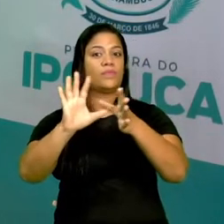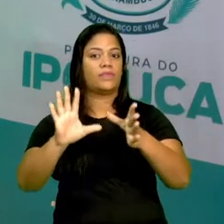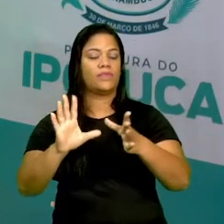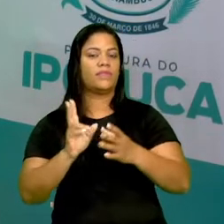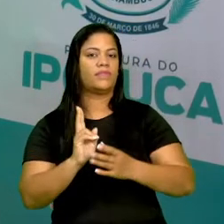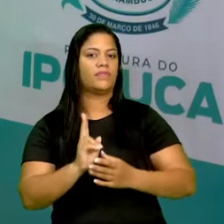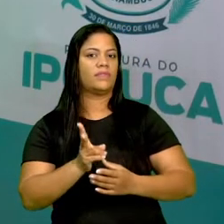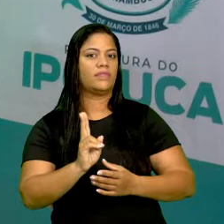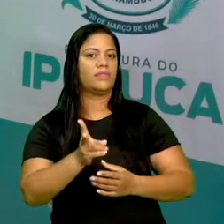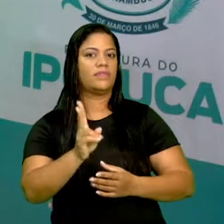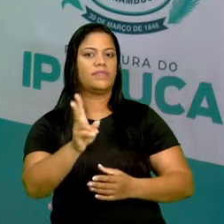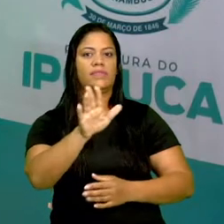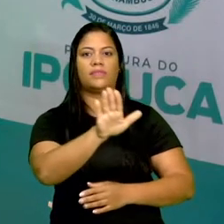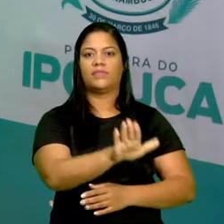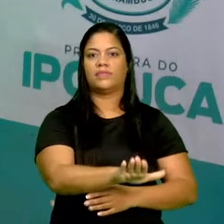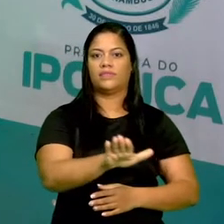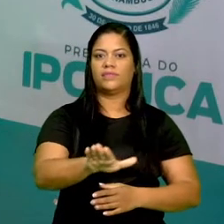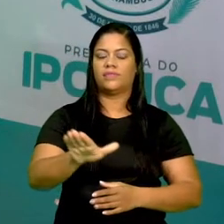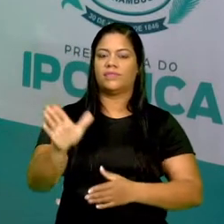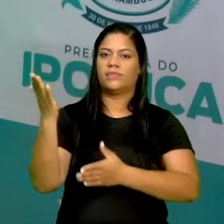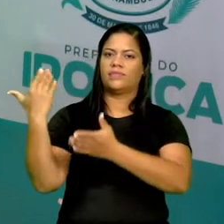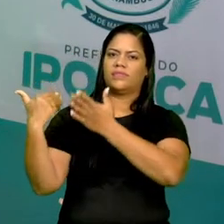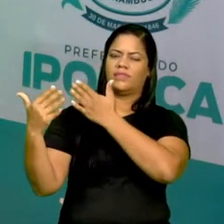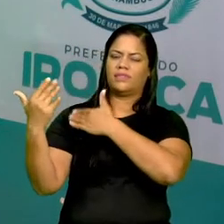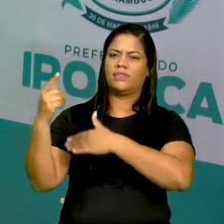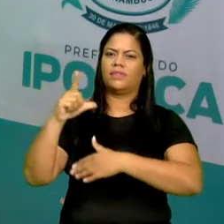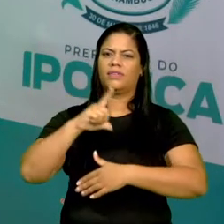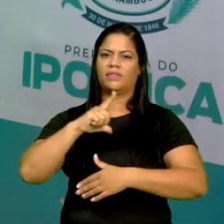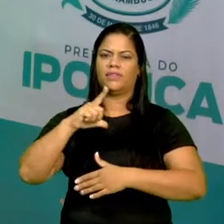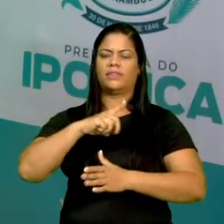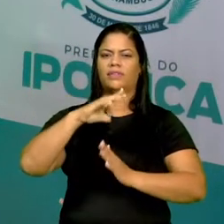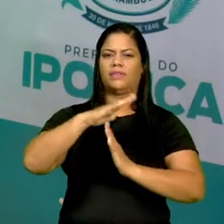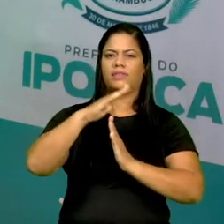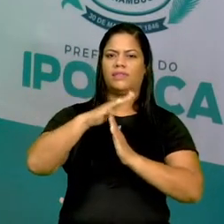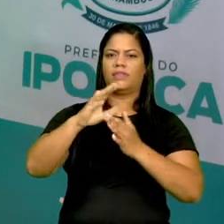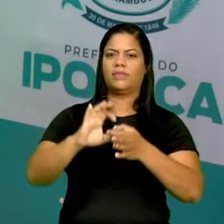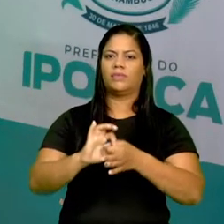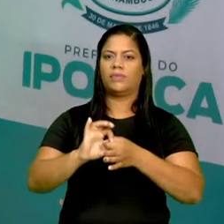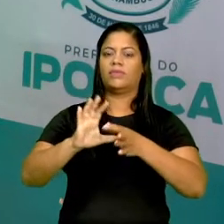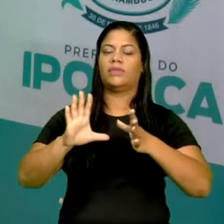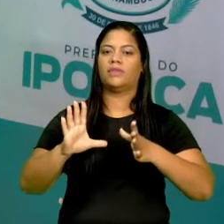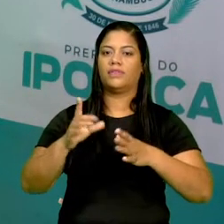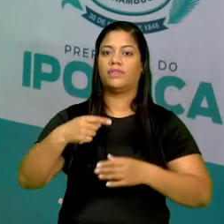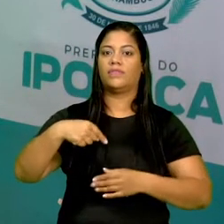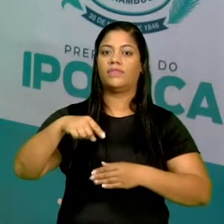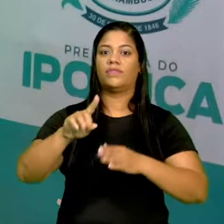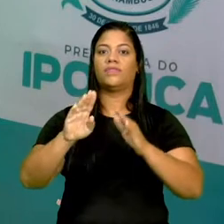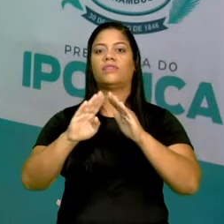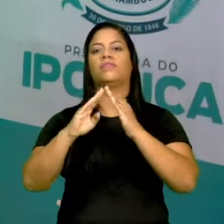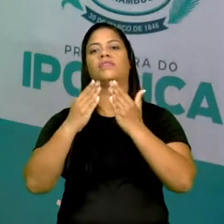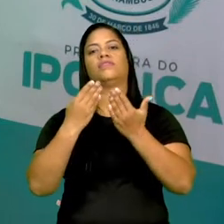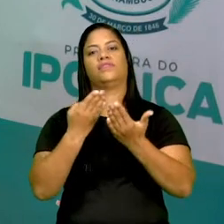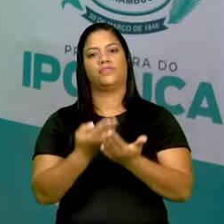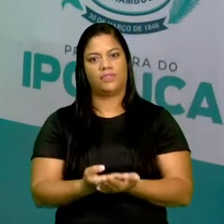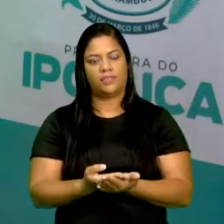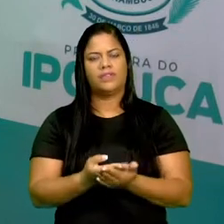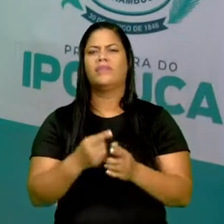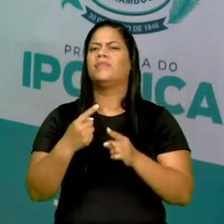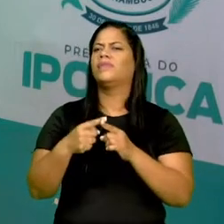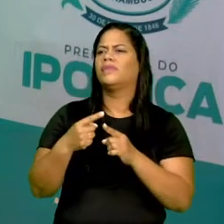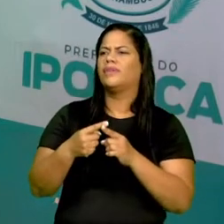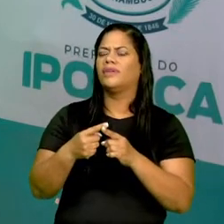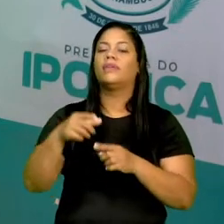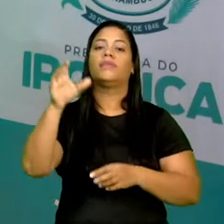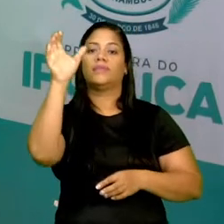que as crianças naquela época tinham um tempinho livre, ele era conduzido à escola. Para quê?